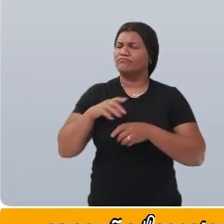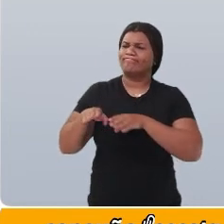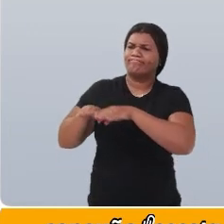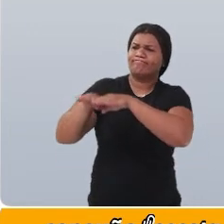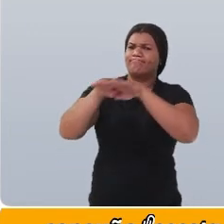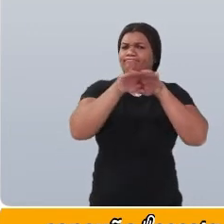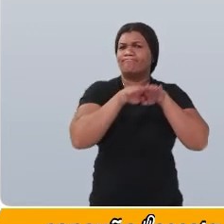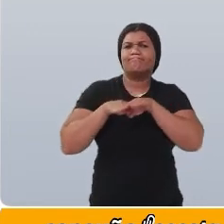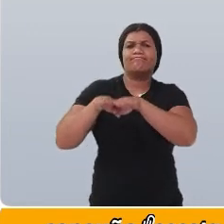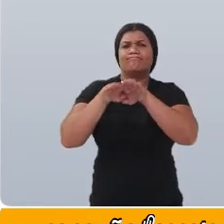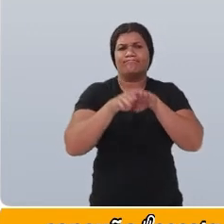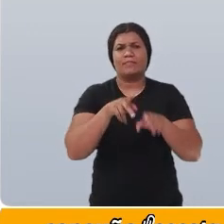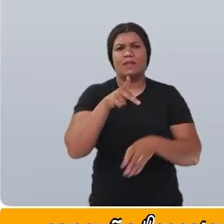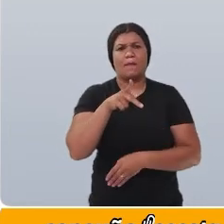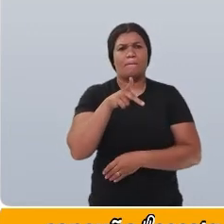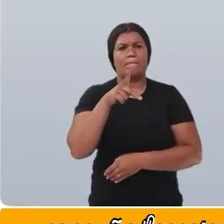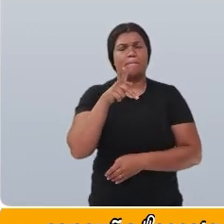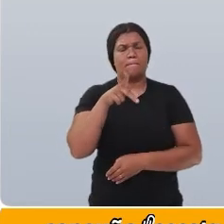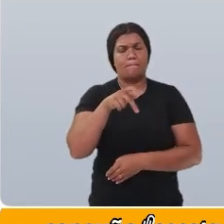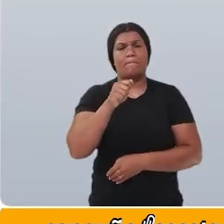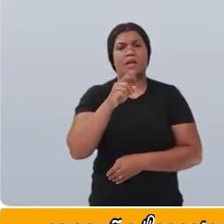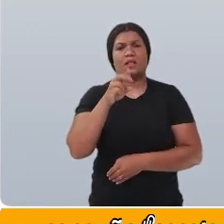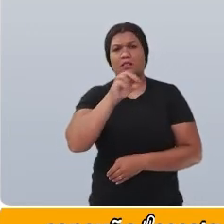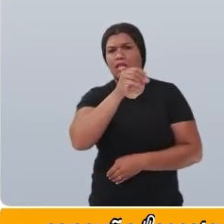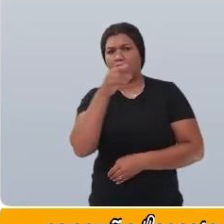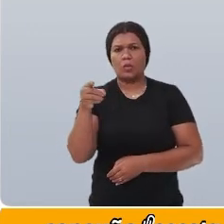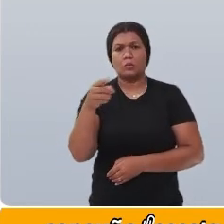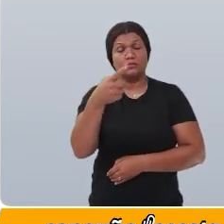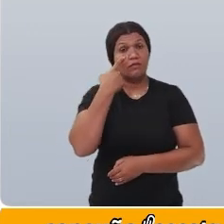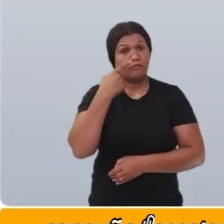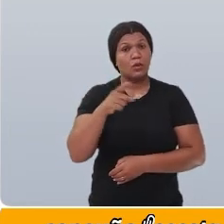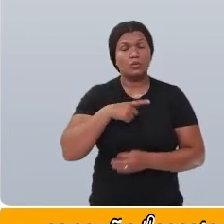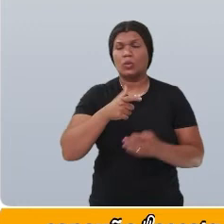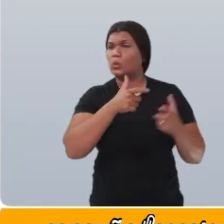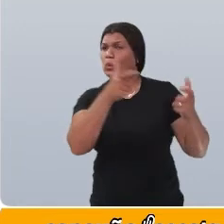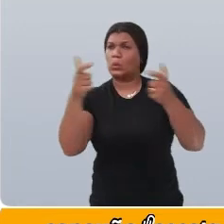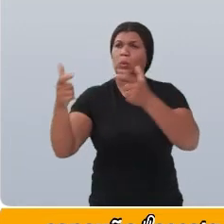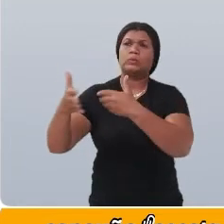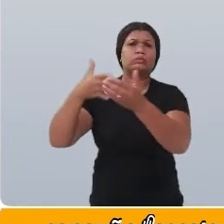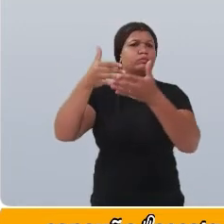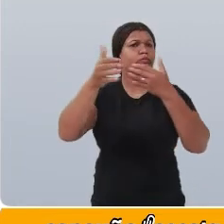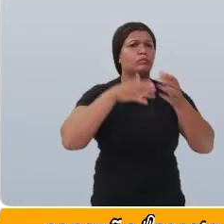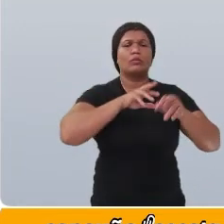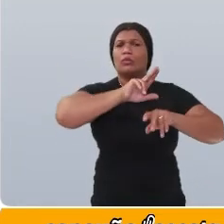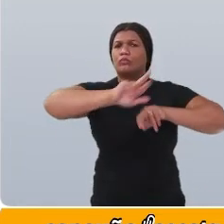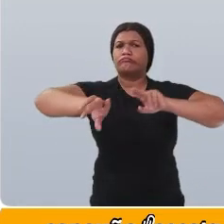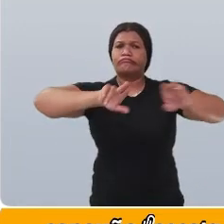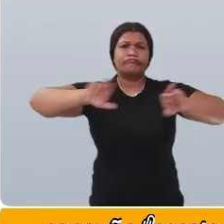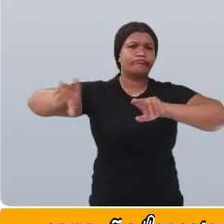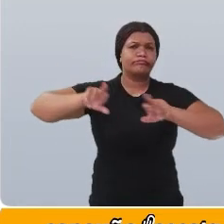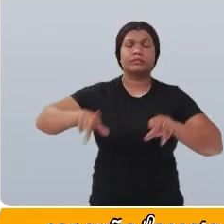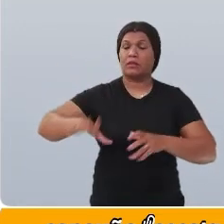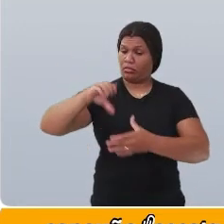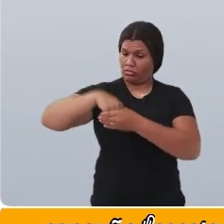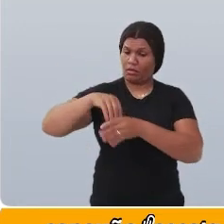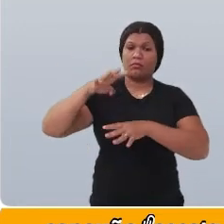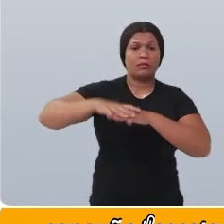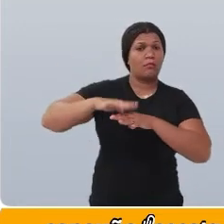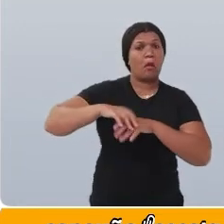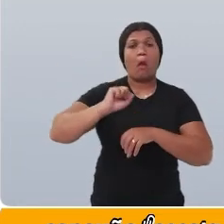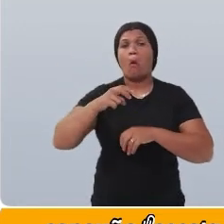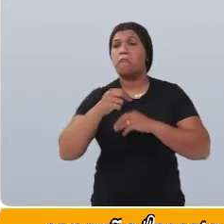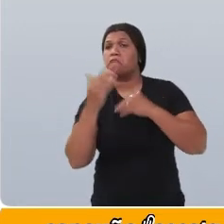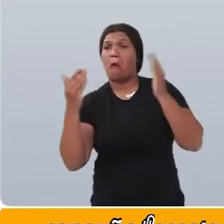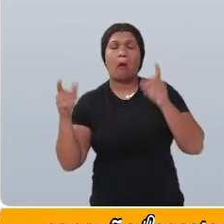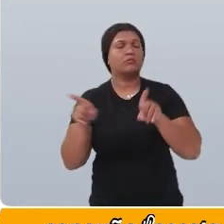Você viu que os padrões estão em toda parte, em todas as coisas, seja na matemática ou